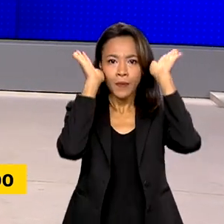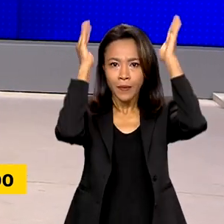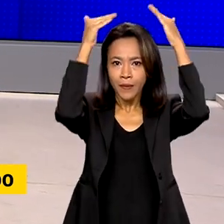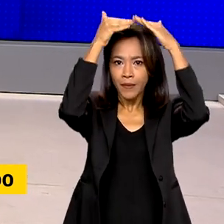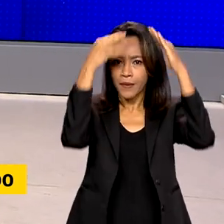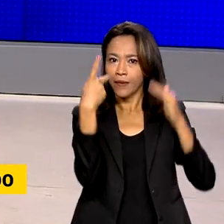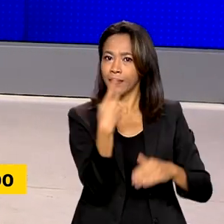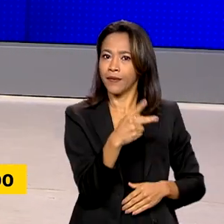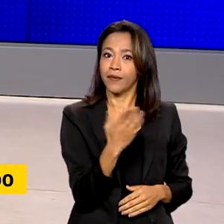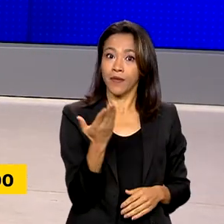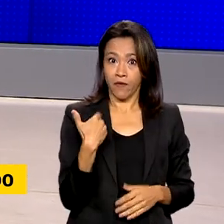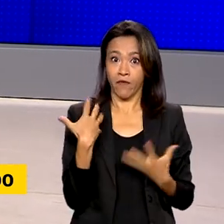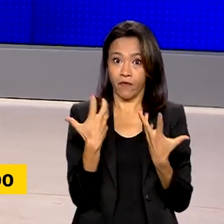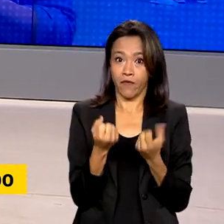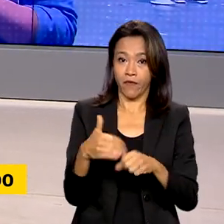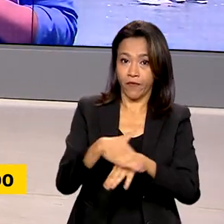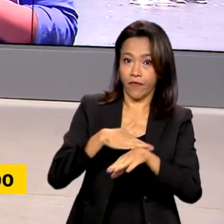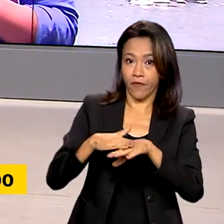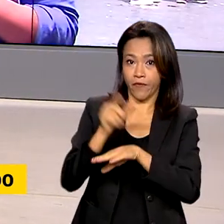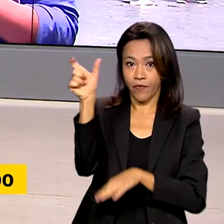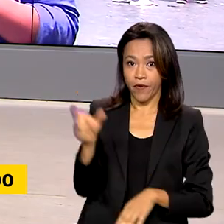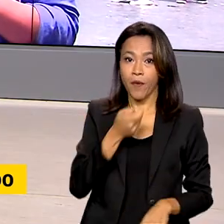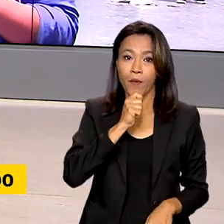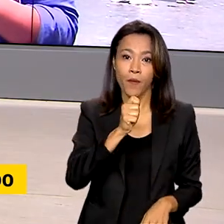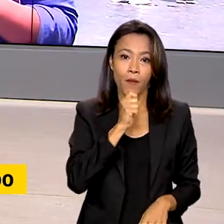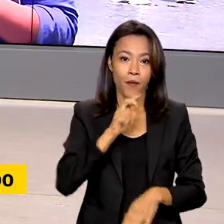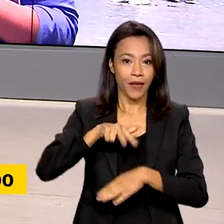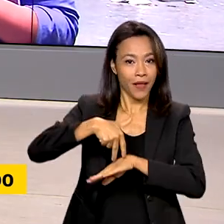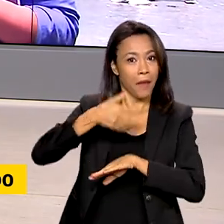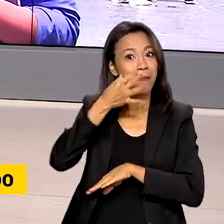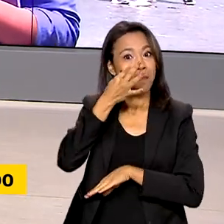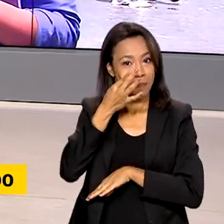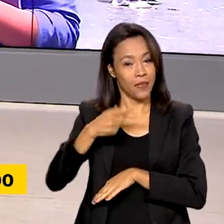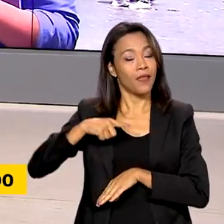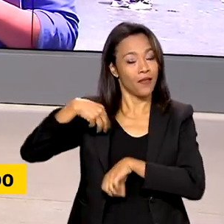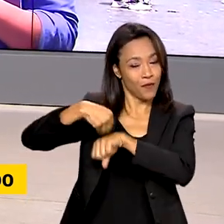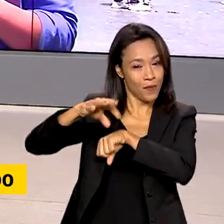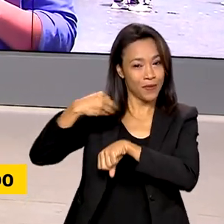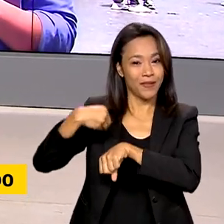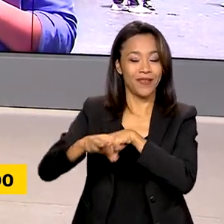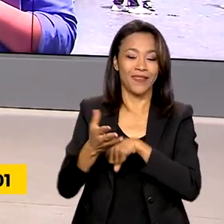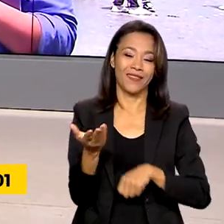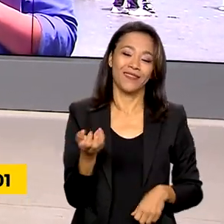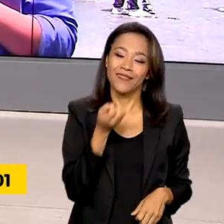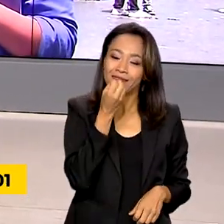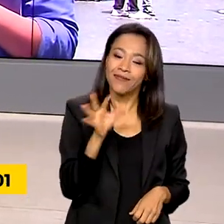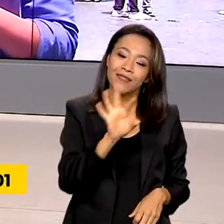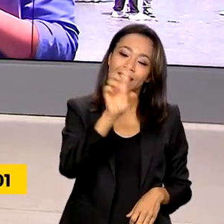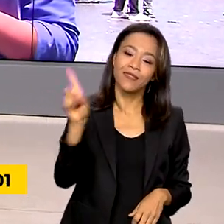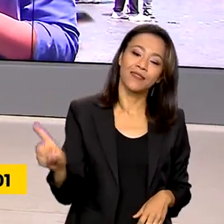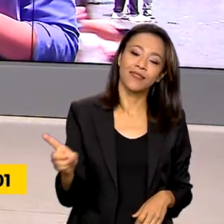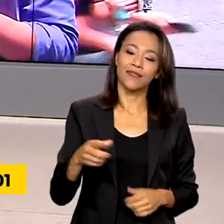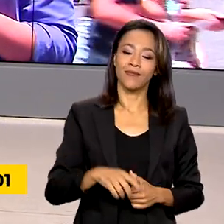repórter Gabriela Noronha, que está lá em Roma e tem mais informações pra gente. Bom dia, Gabriela!